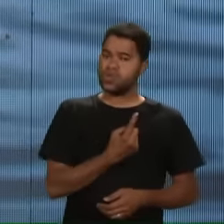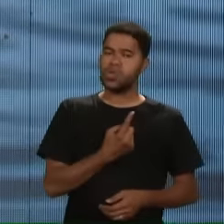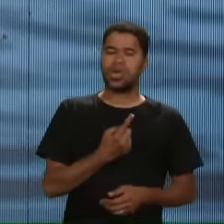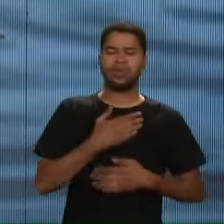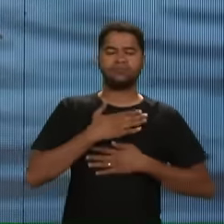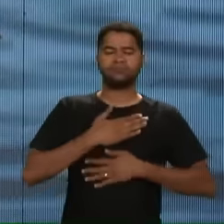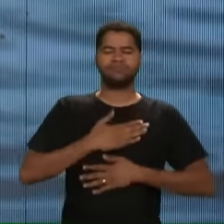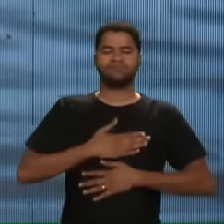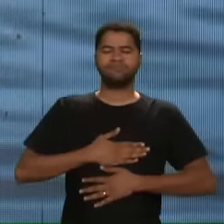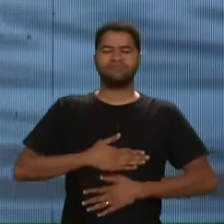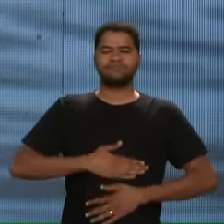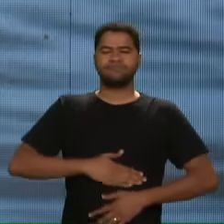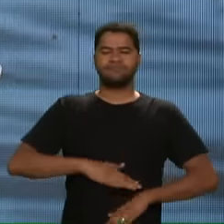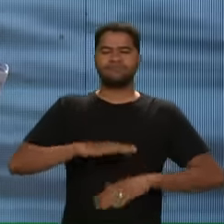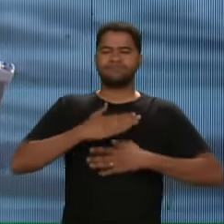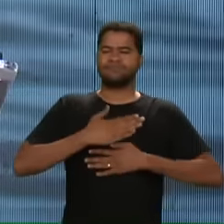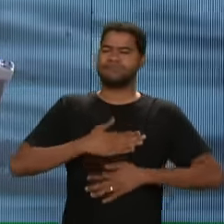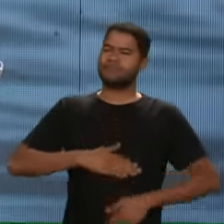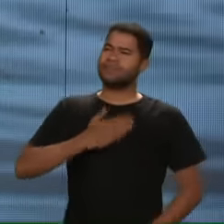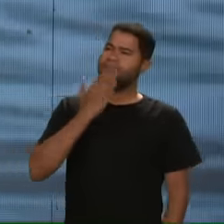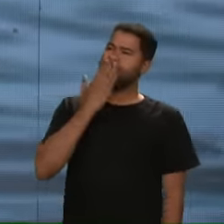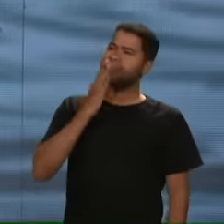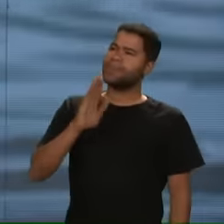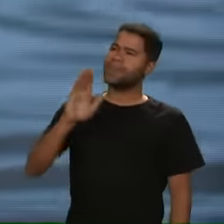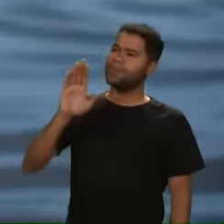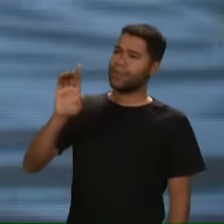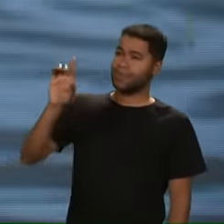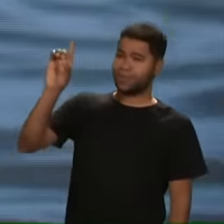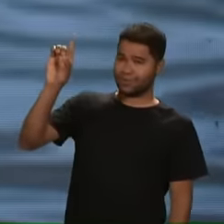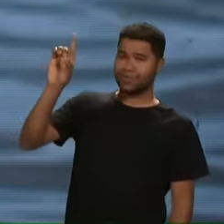Podemos descansar Nas promessas Do Senhor